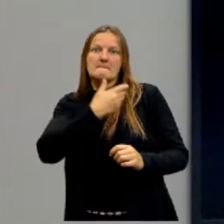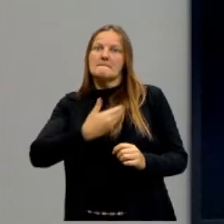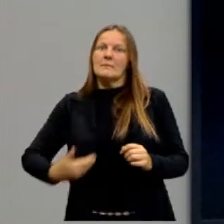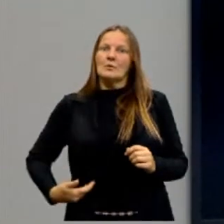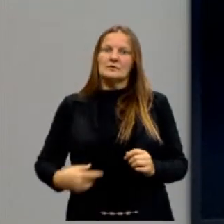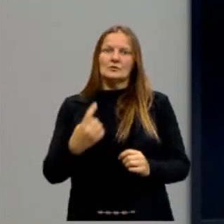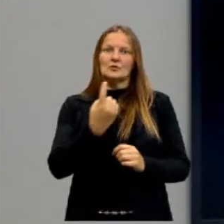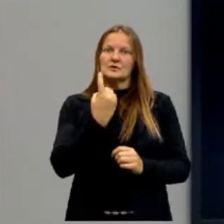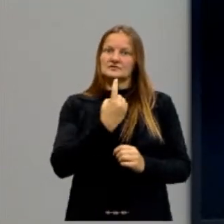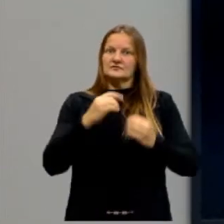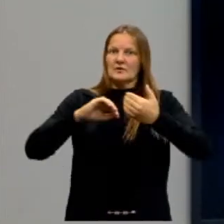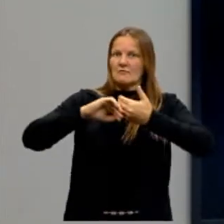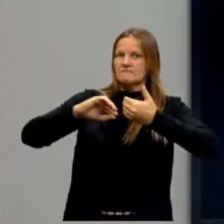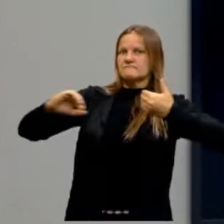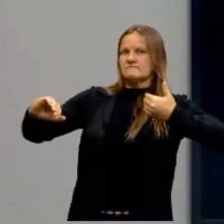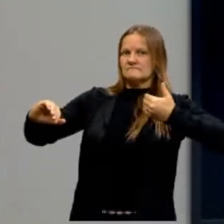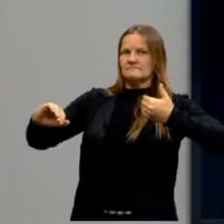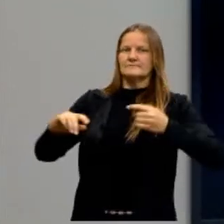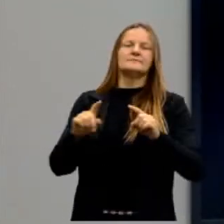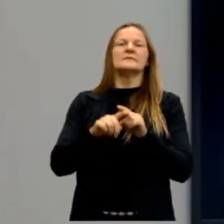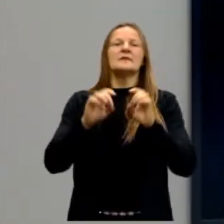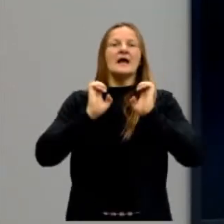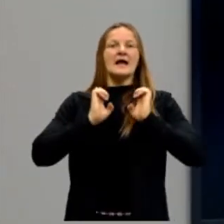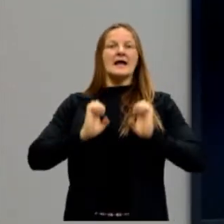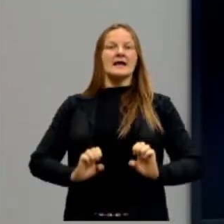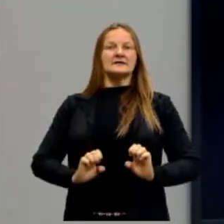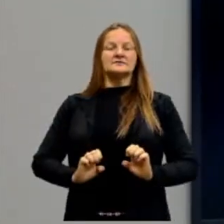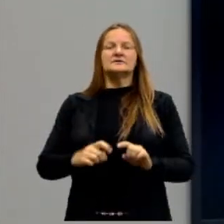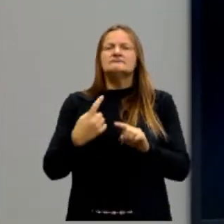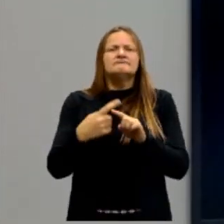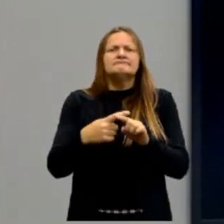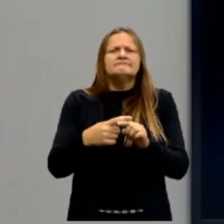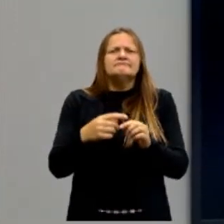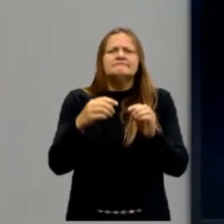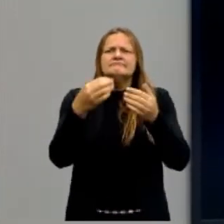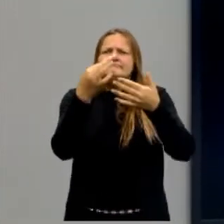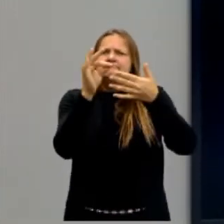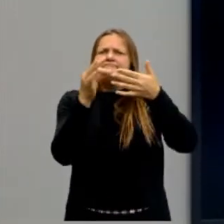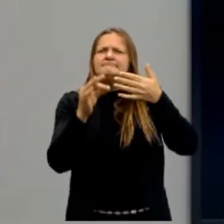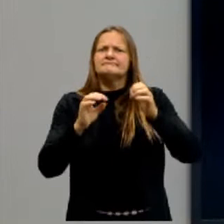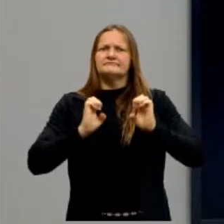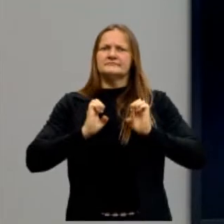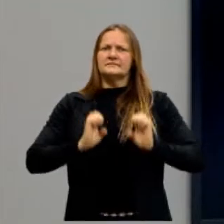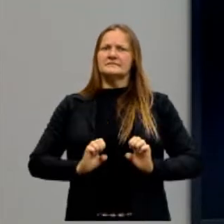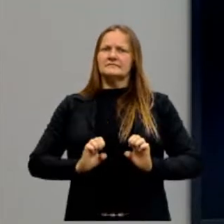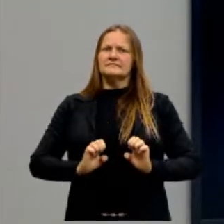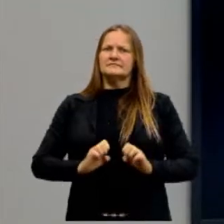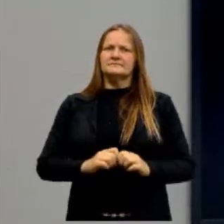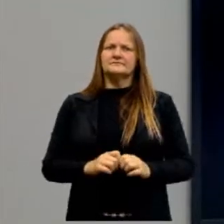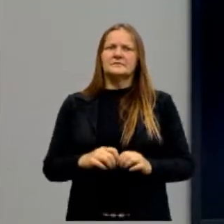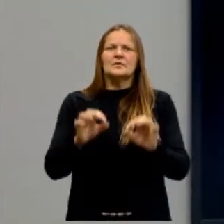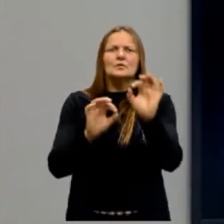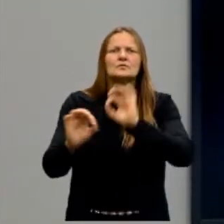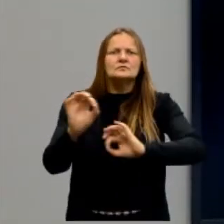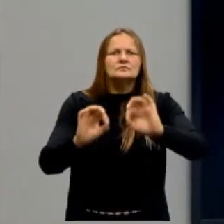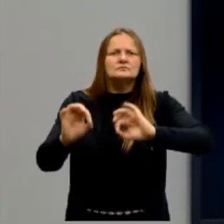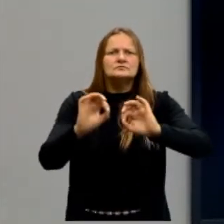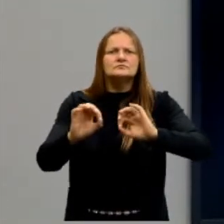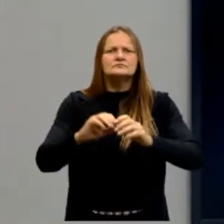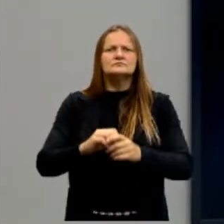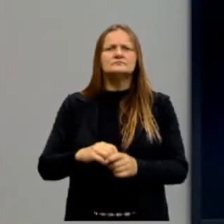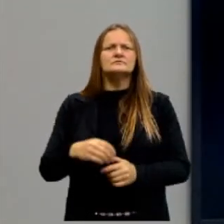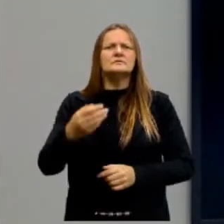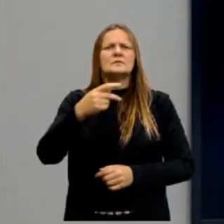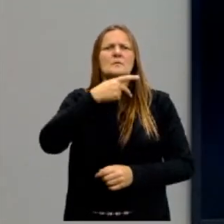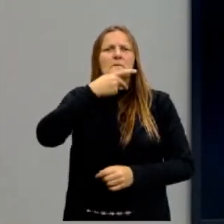separados. A ética aqui não é um princípio, não é um princípio da organização. Lá